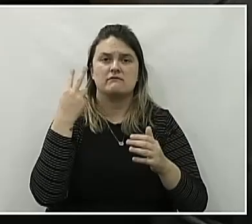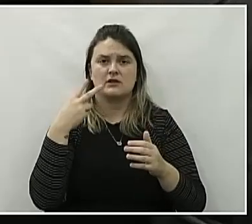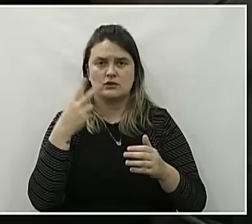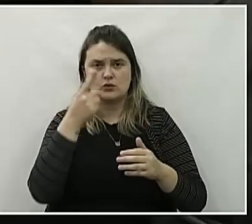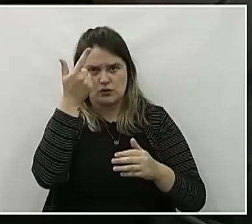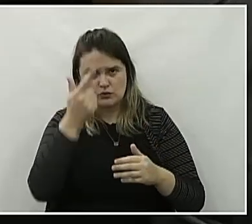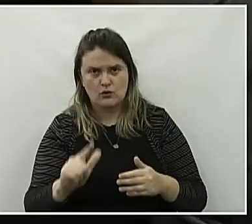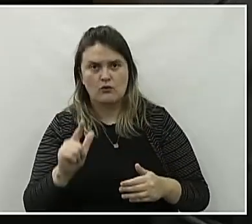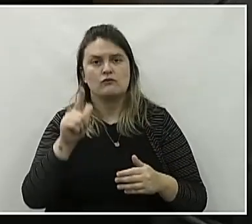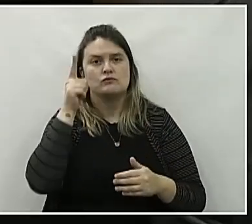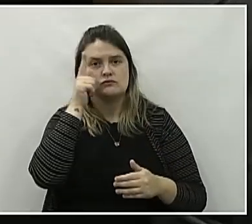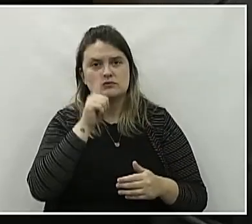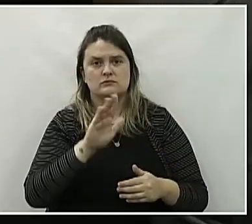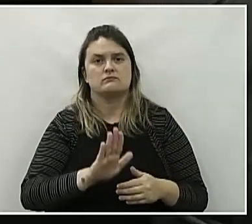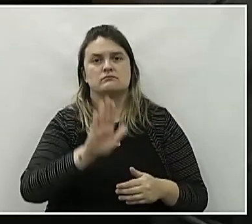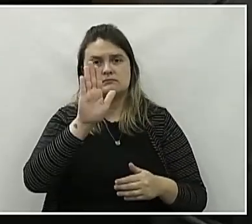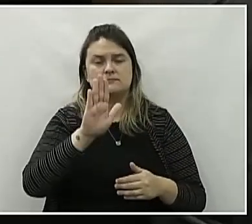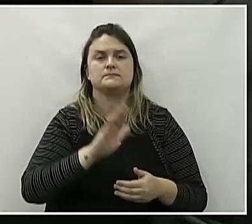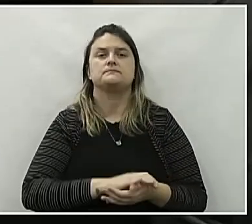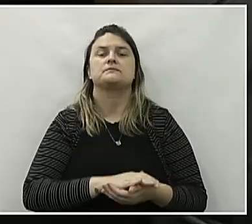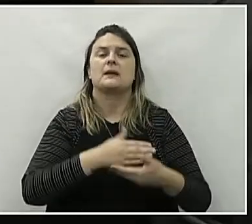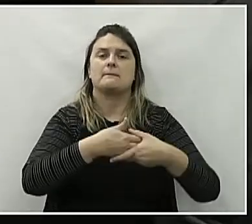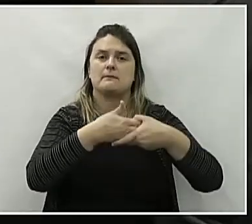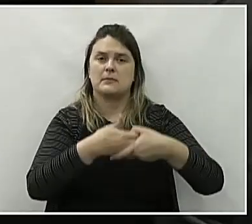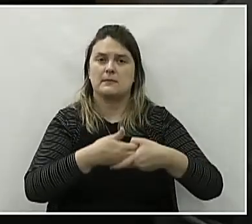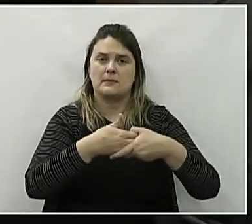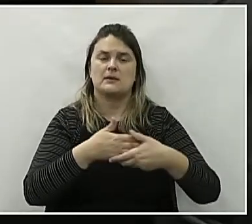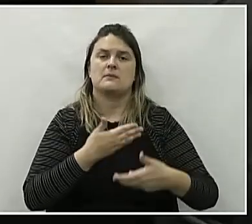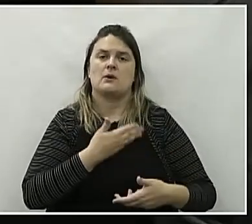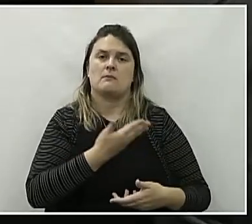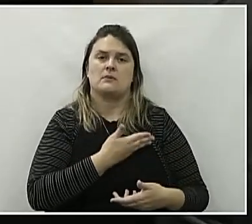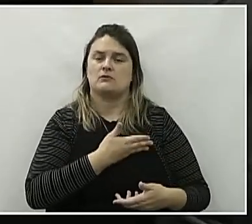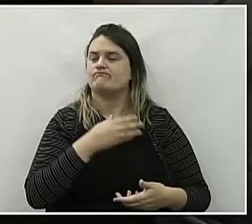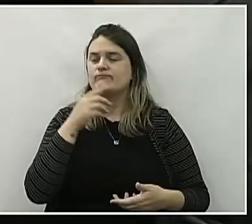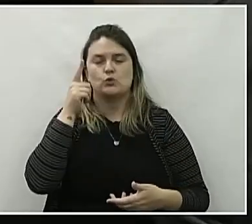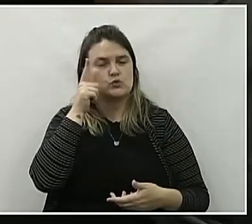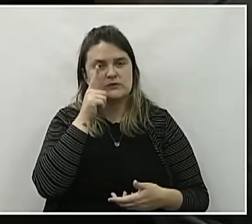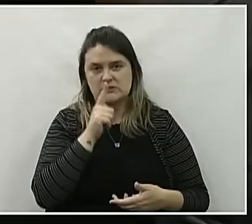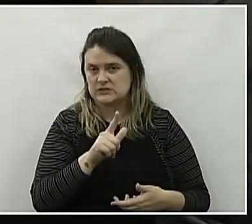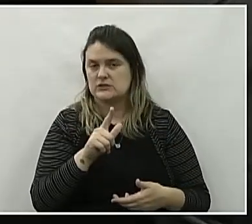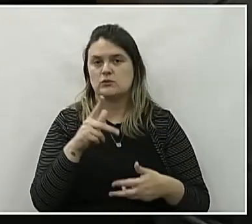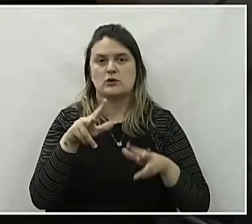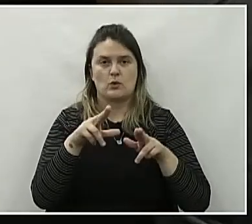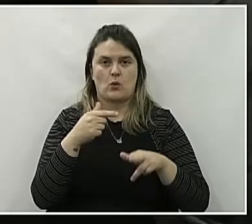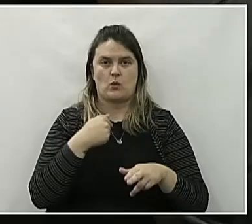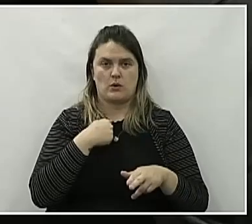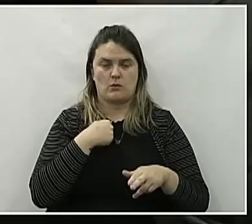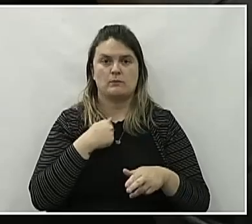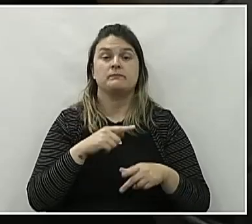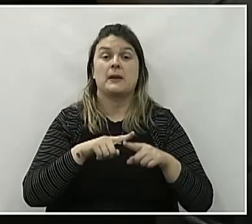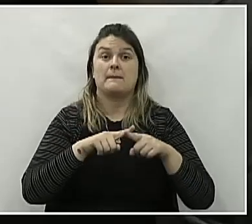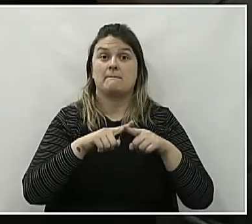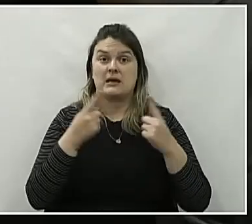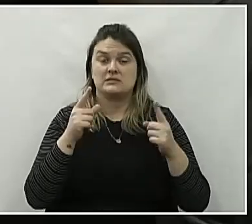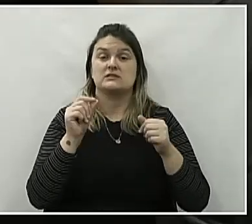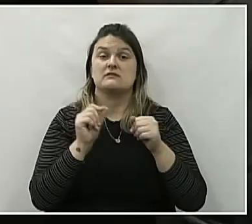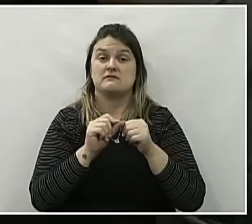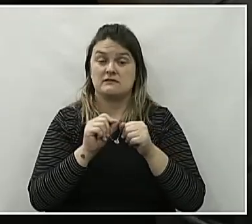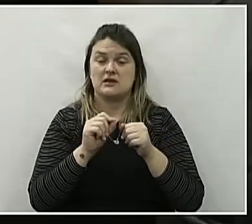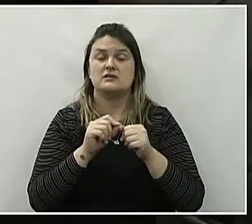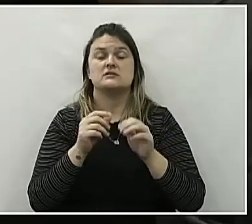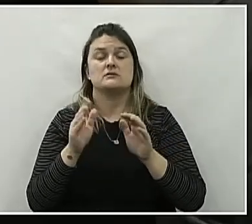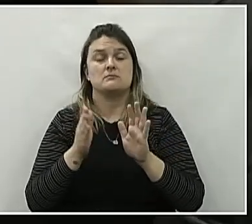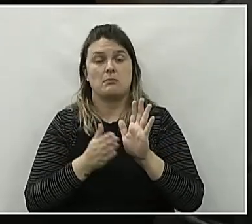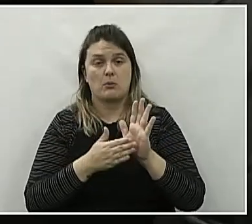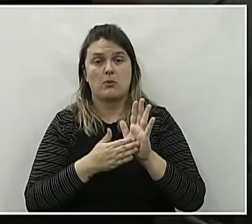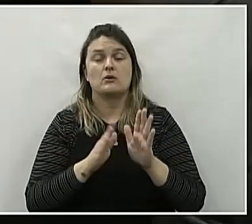reeleitos desta Casa de Lei. Parabenizar os meus colegas que não conseguiram se reeleger assim como eu, mas que fizeram a sua campanha,